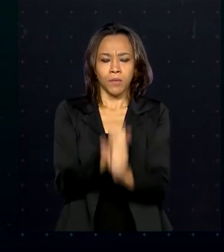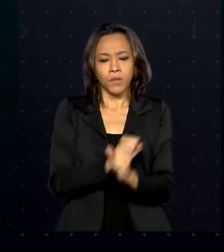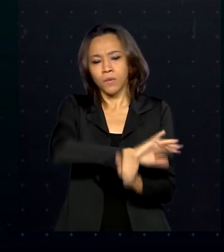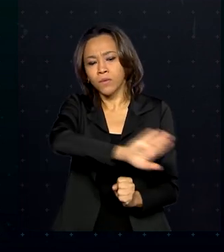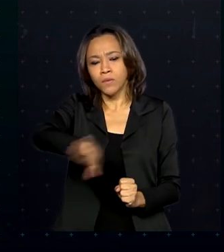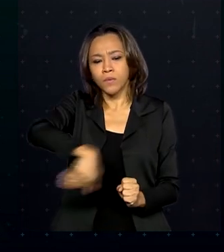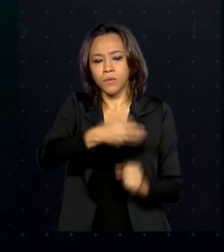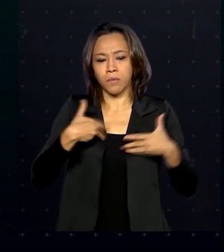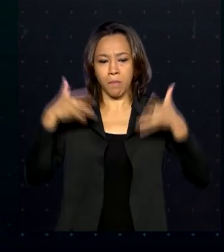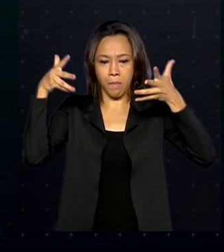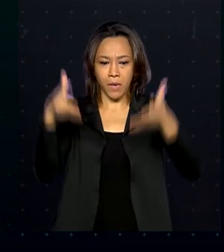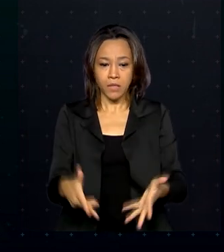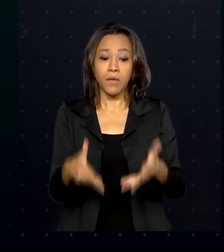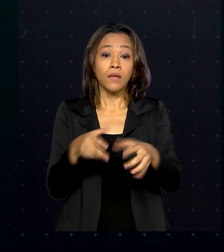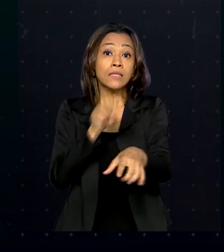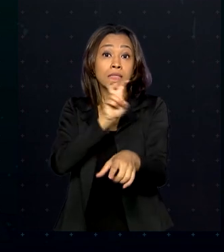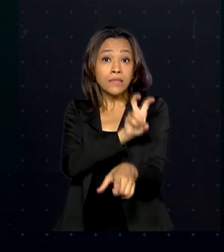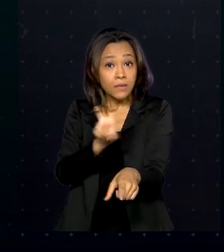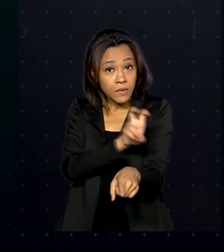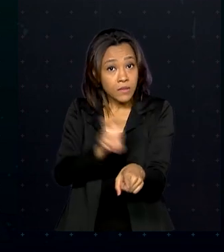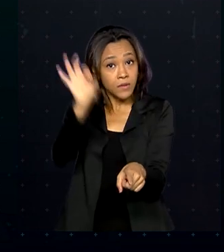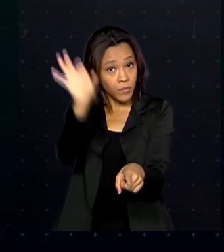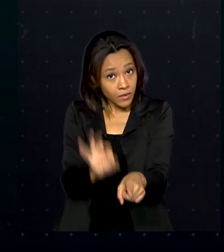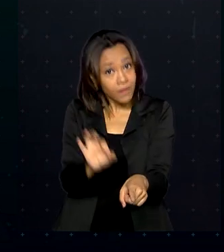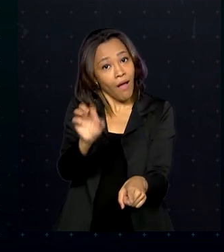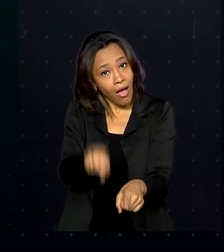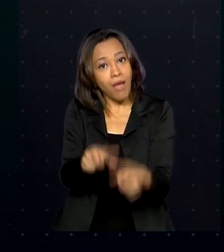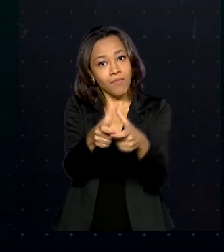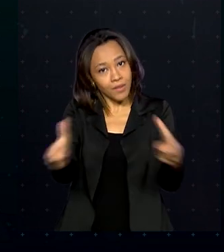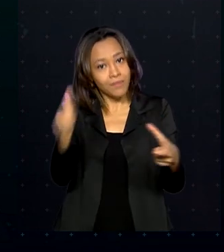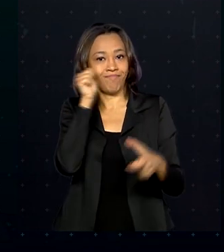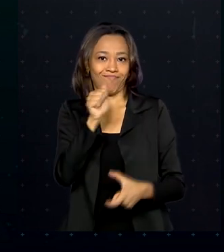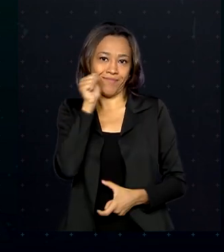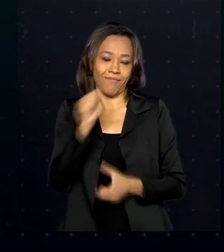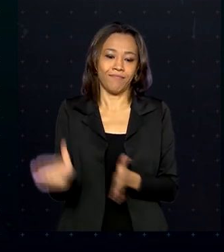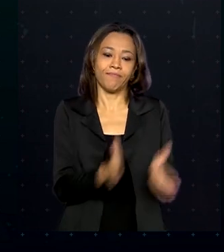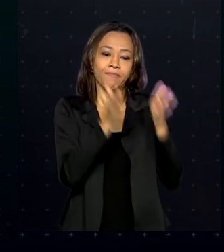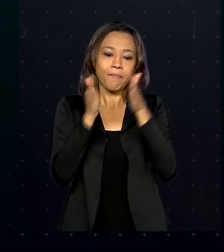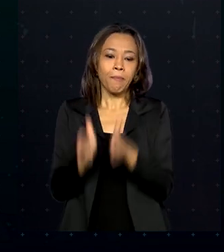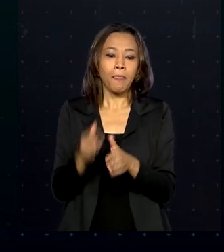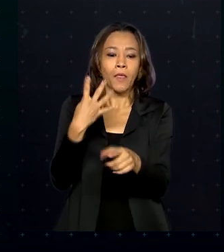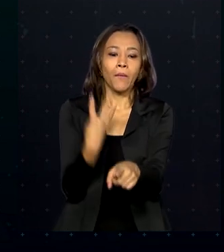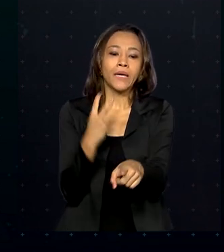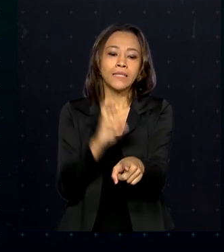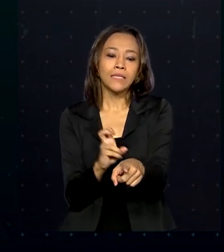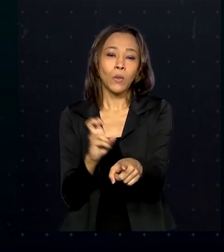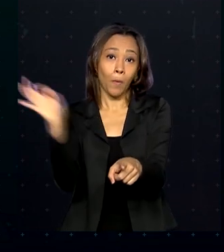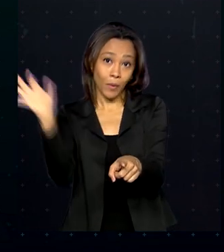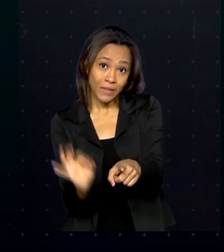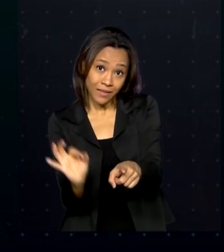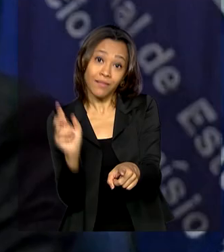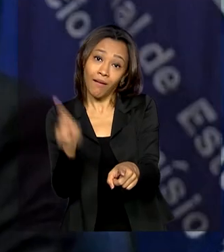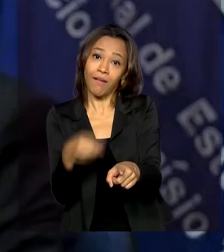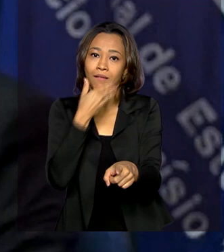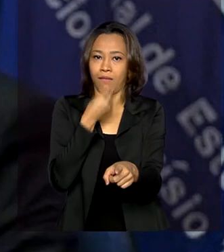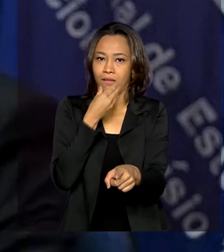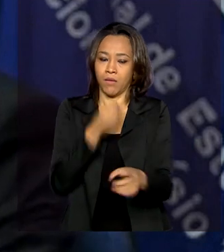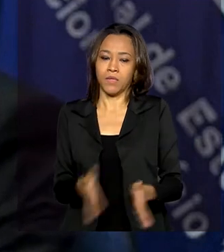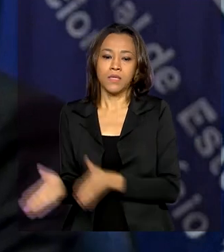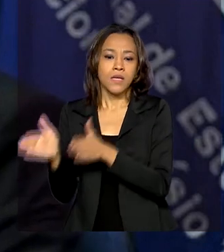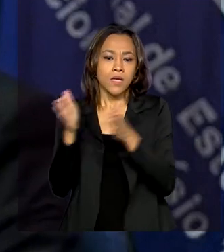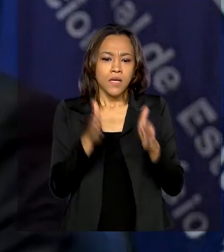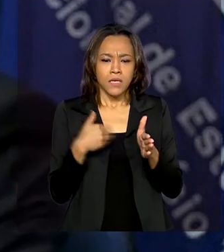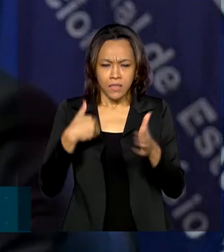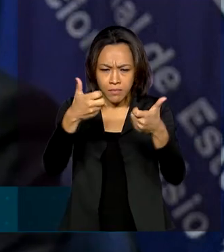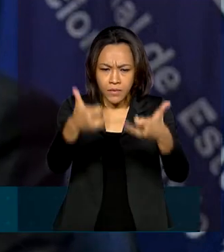participantes, 55% são mulheres e 45% homens. O objetivo